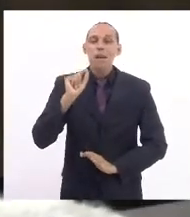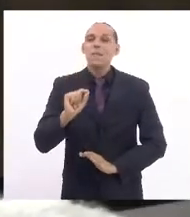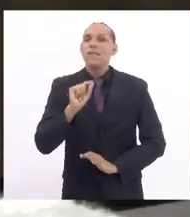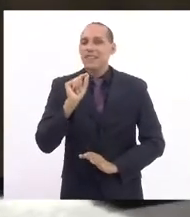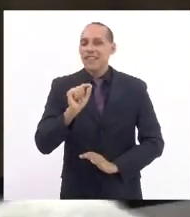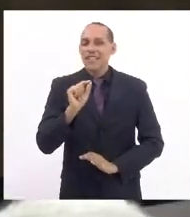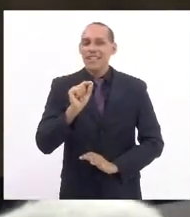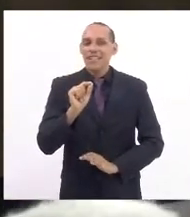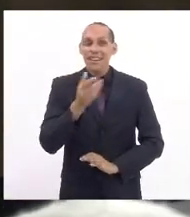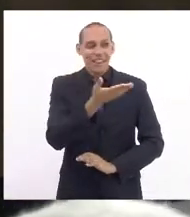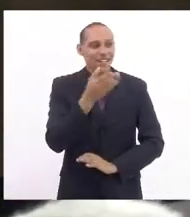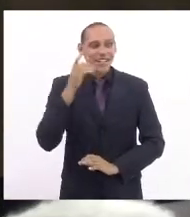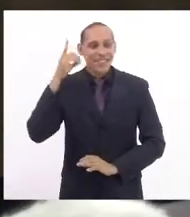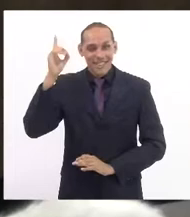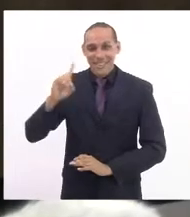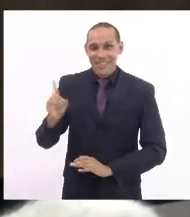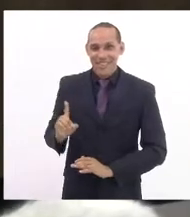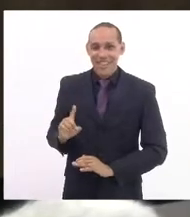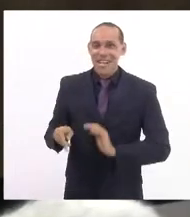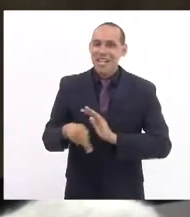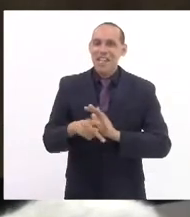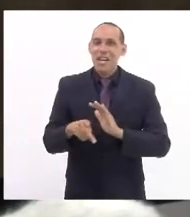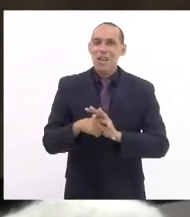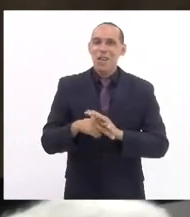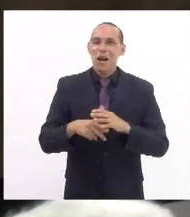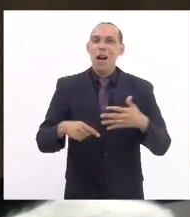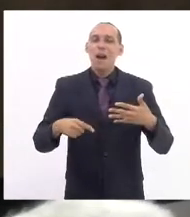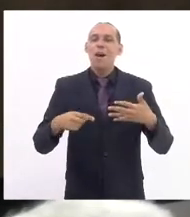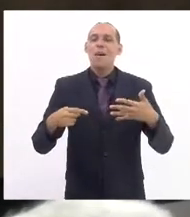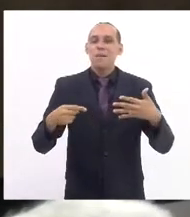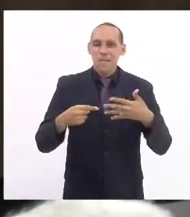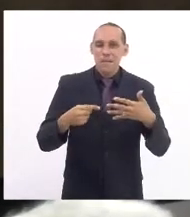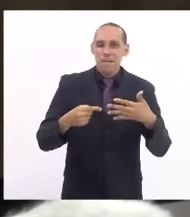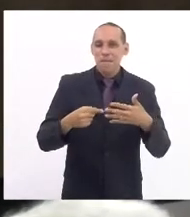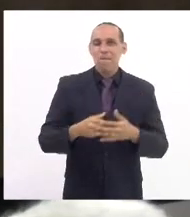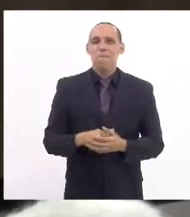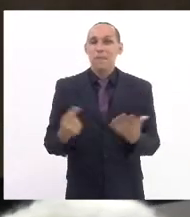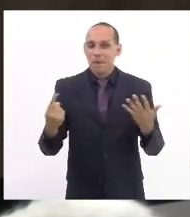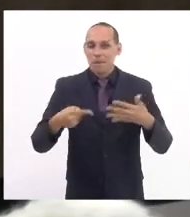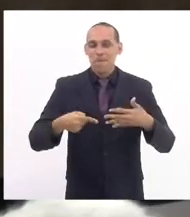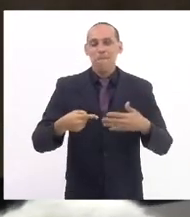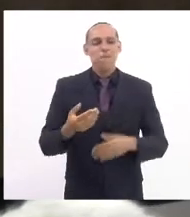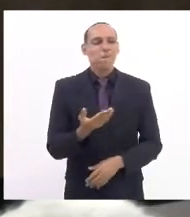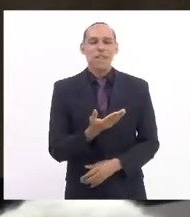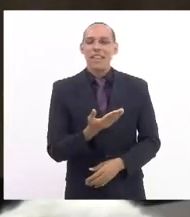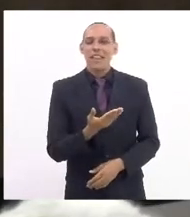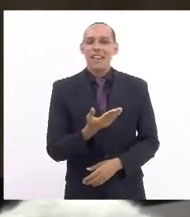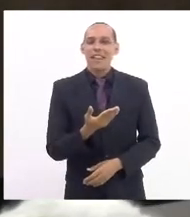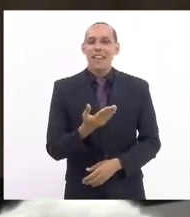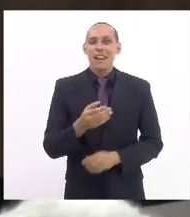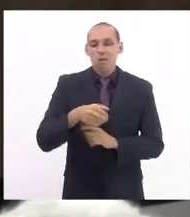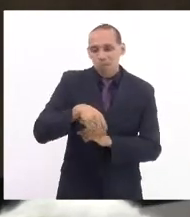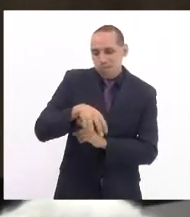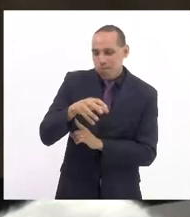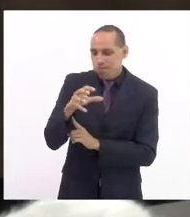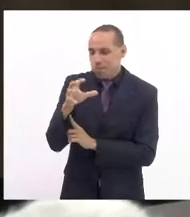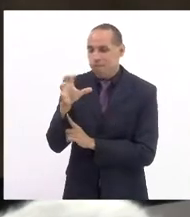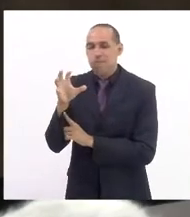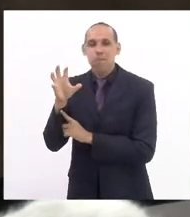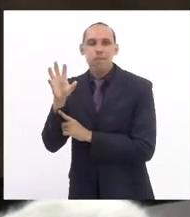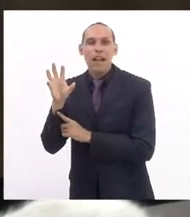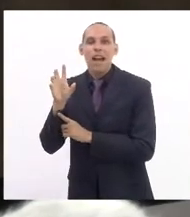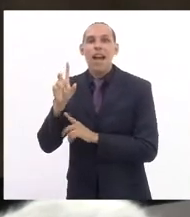a Dani que está aqui que é do Pissol e que o girassol é um símbolo